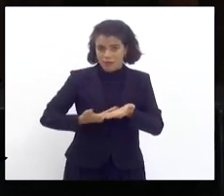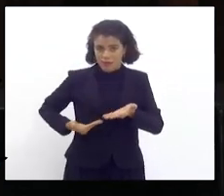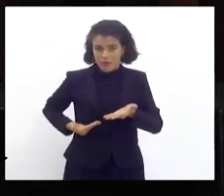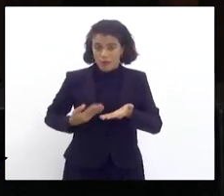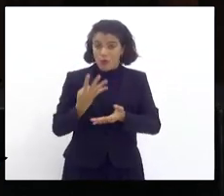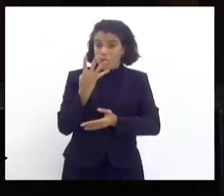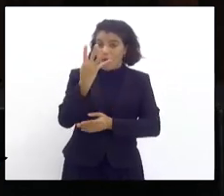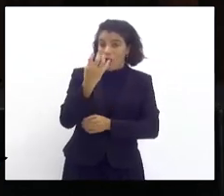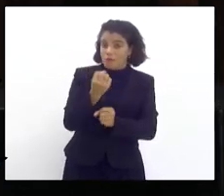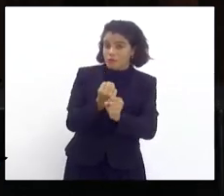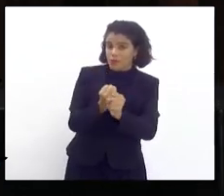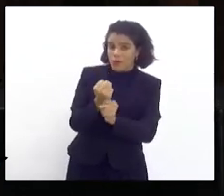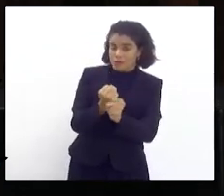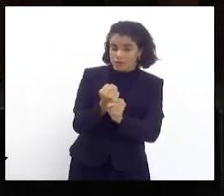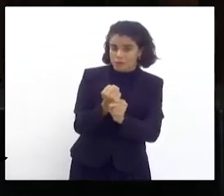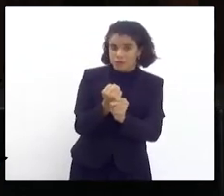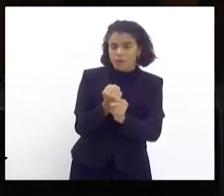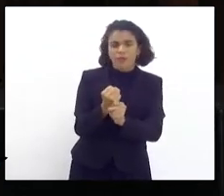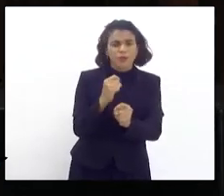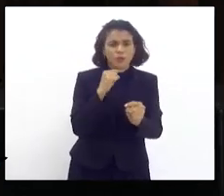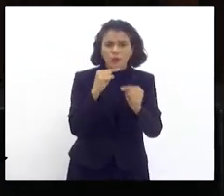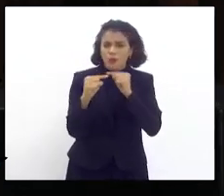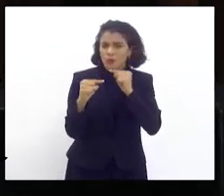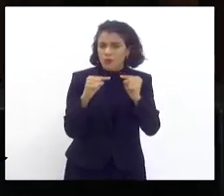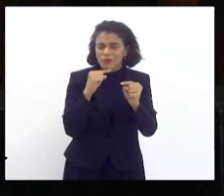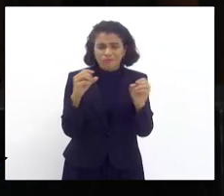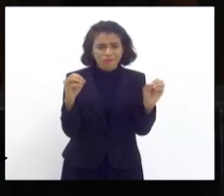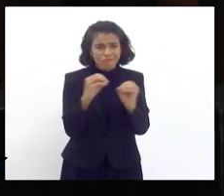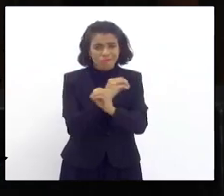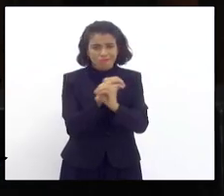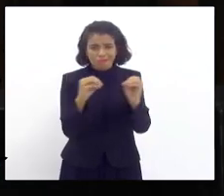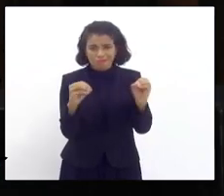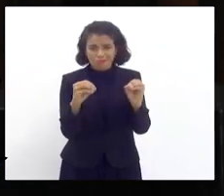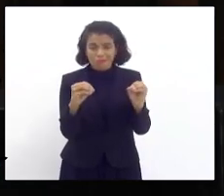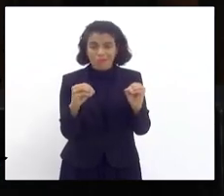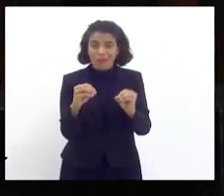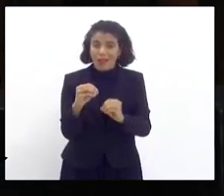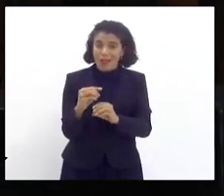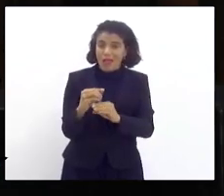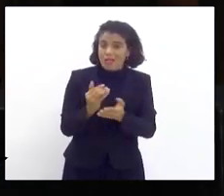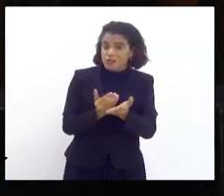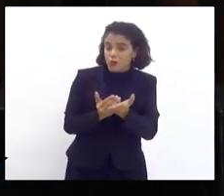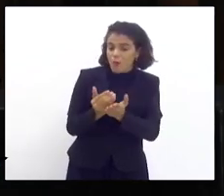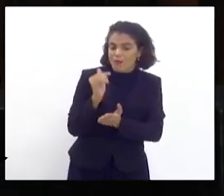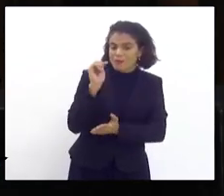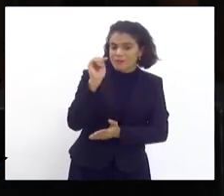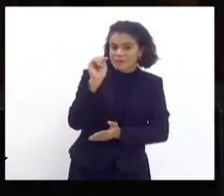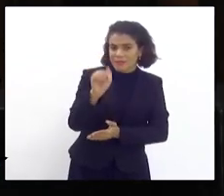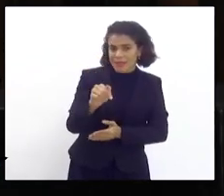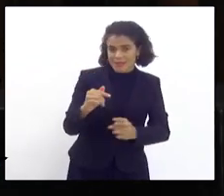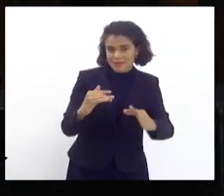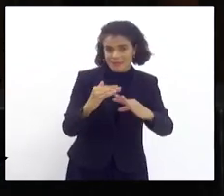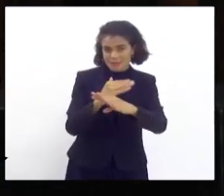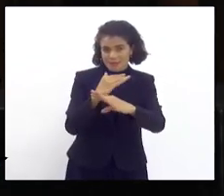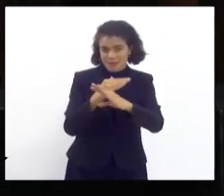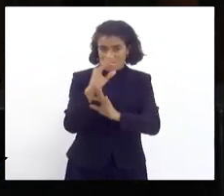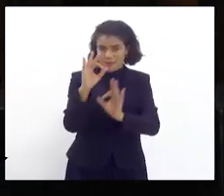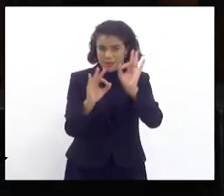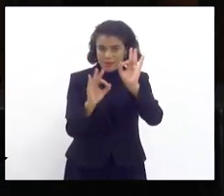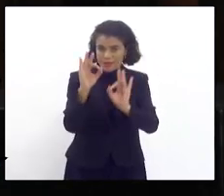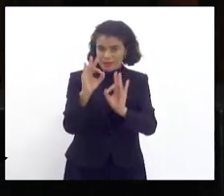quatro anos, e, sem dúvida nenhuma, a gente começa lá, nesse planejamento de governo,